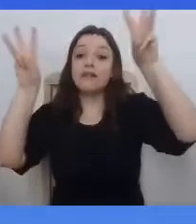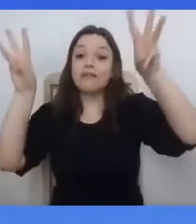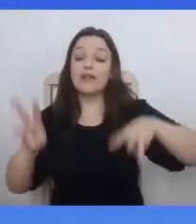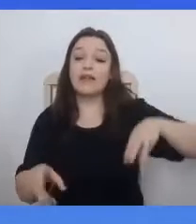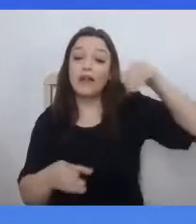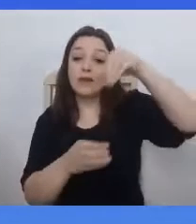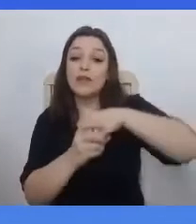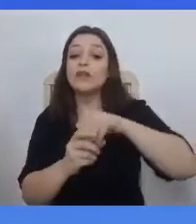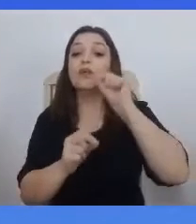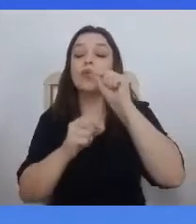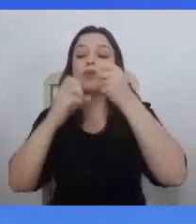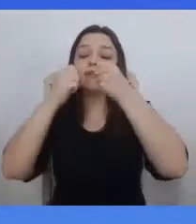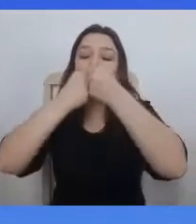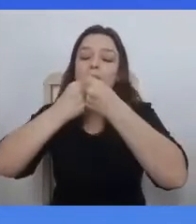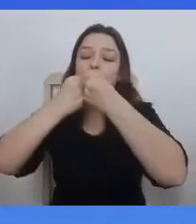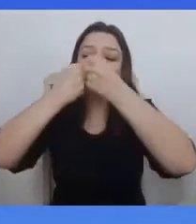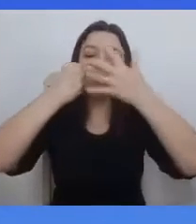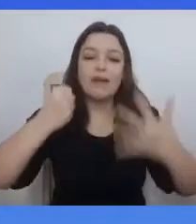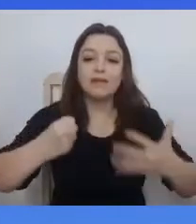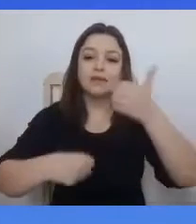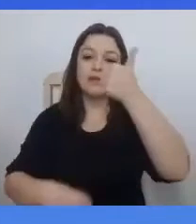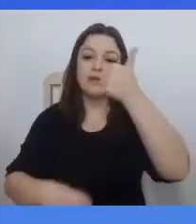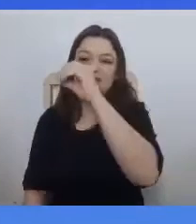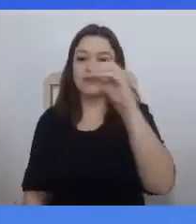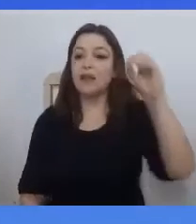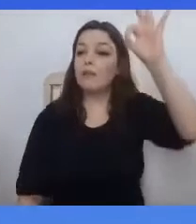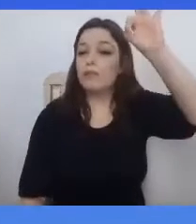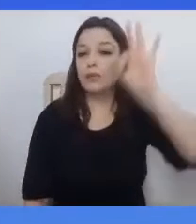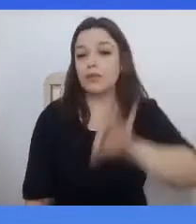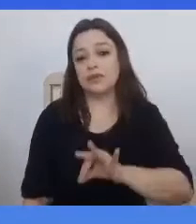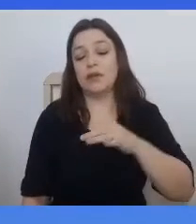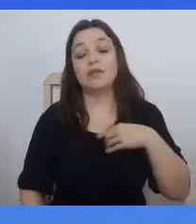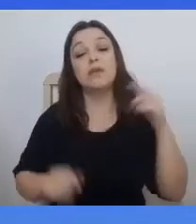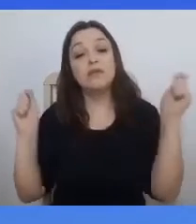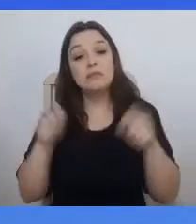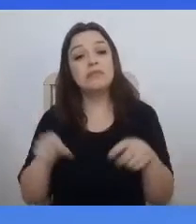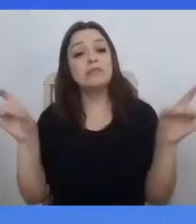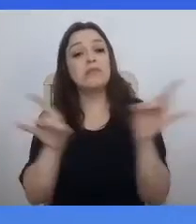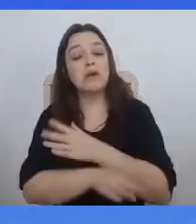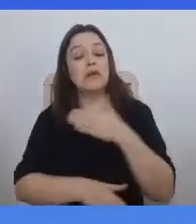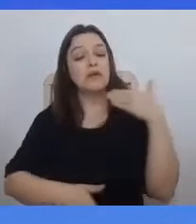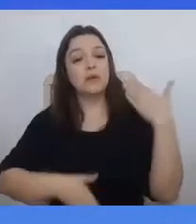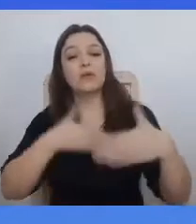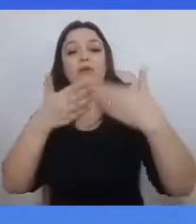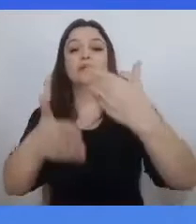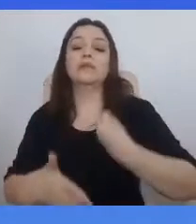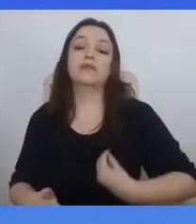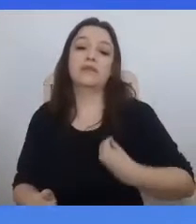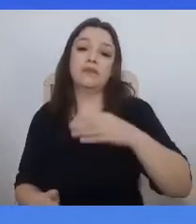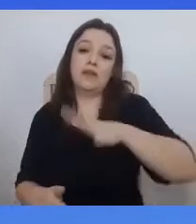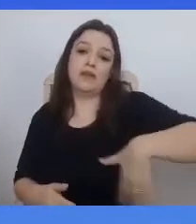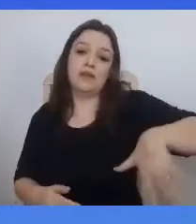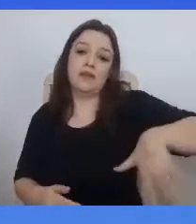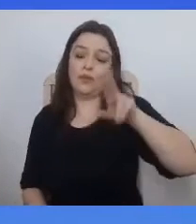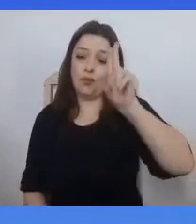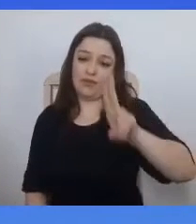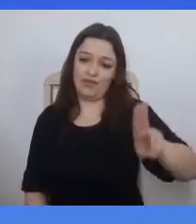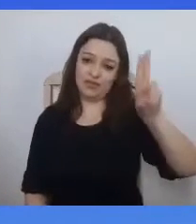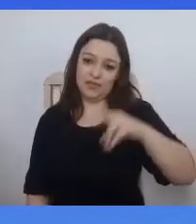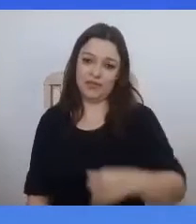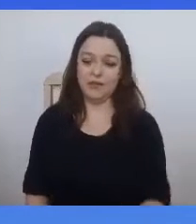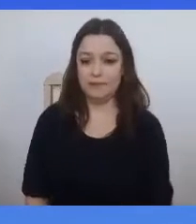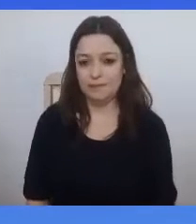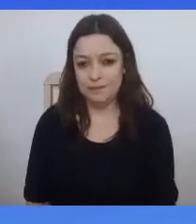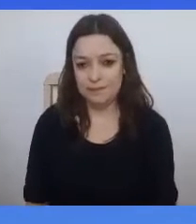em primeiro lugar, por aqueles que aqui habitam nesse espaço universitário. Quem sabe,